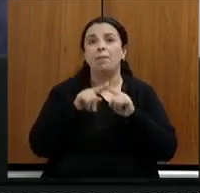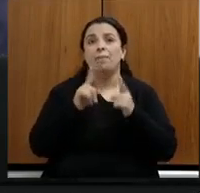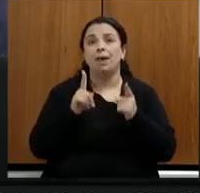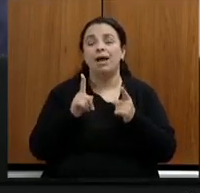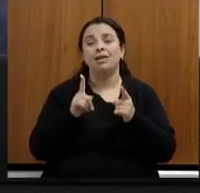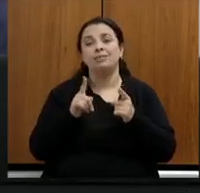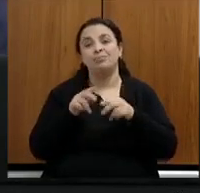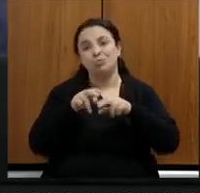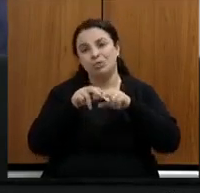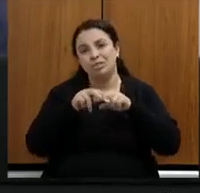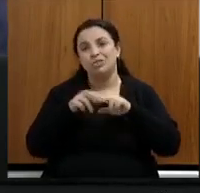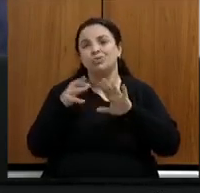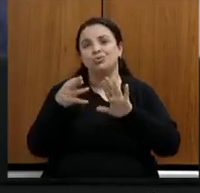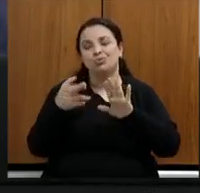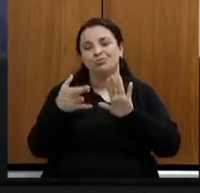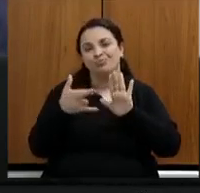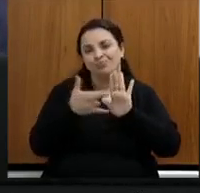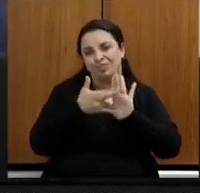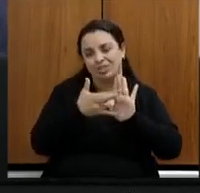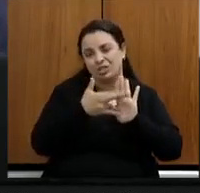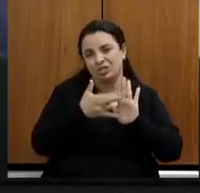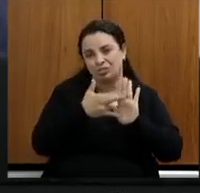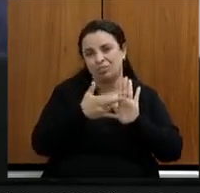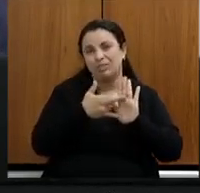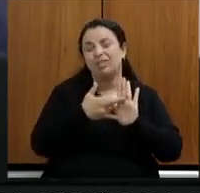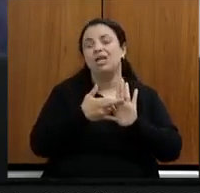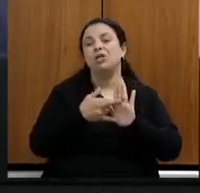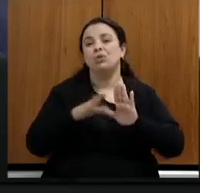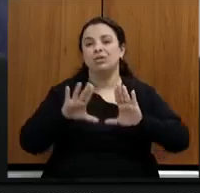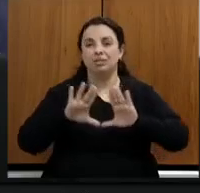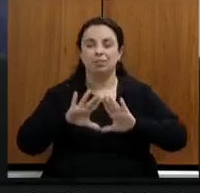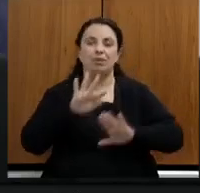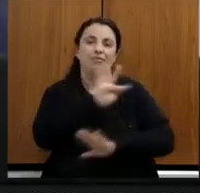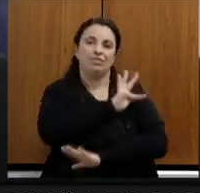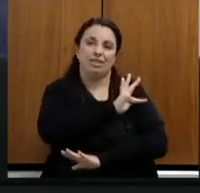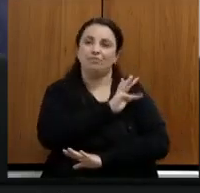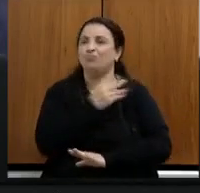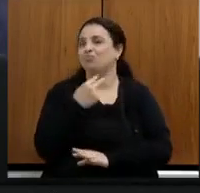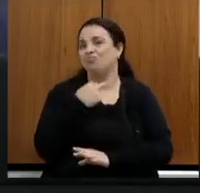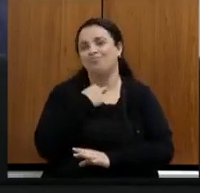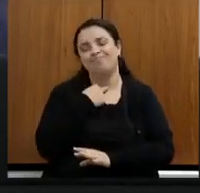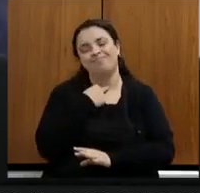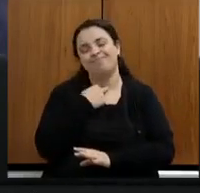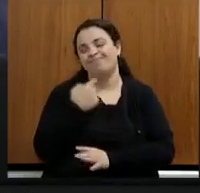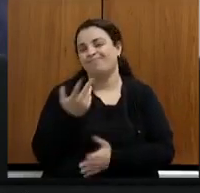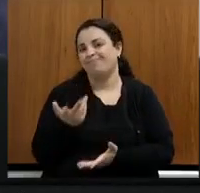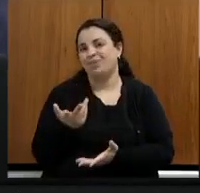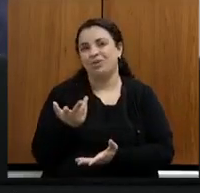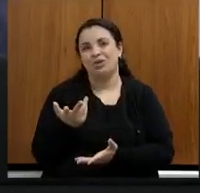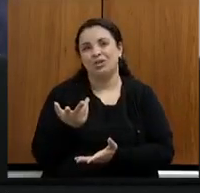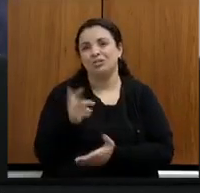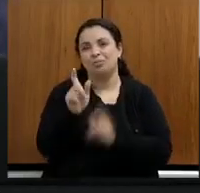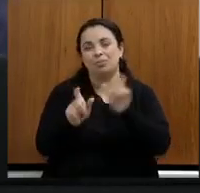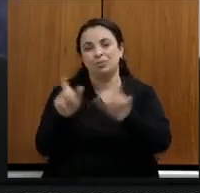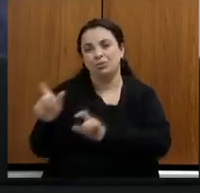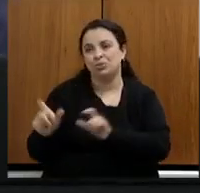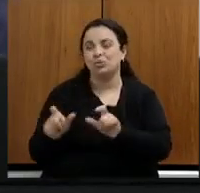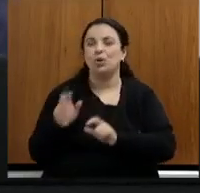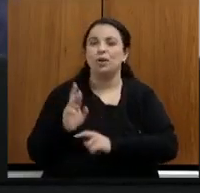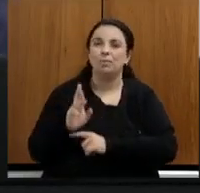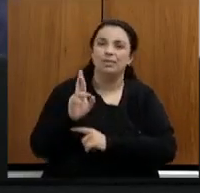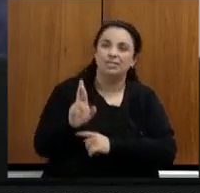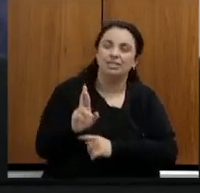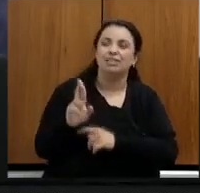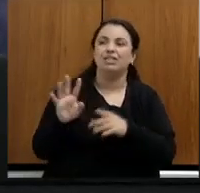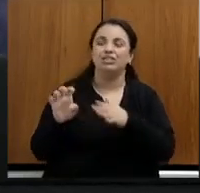regimento interno no assembleia fiscaliza não há possibilidade de abrirmos fala para representantes de entidades